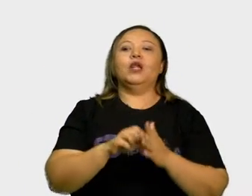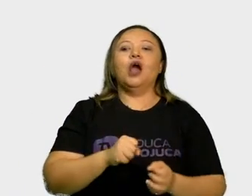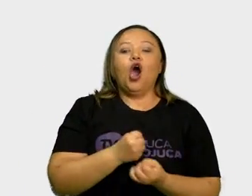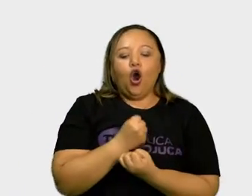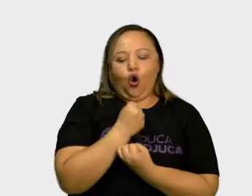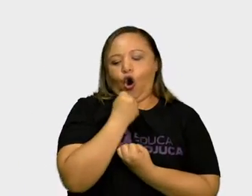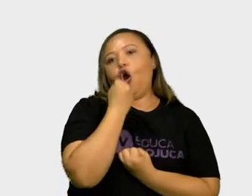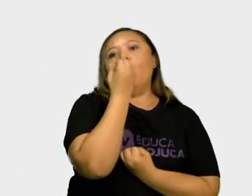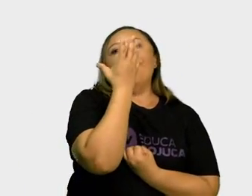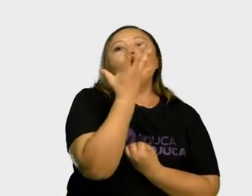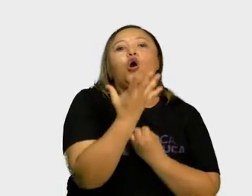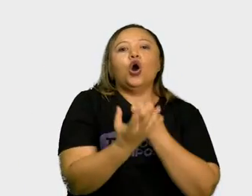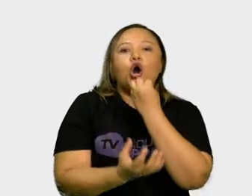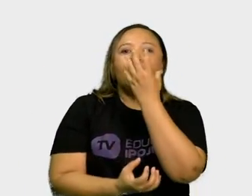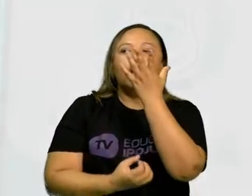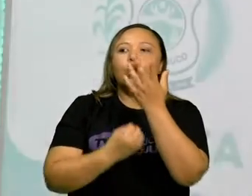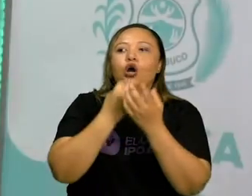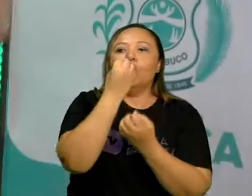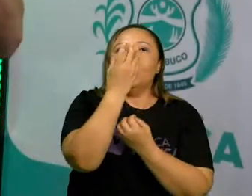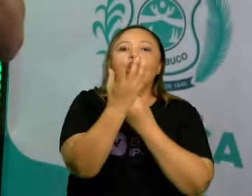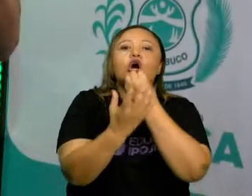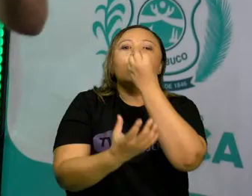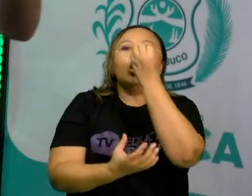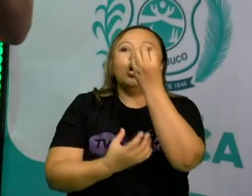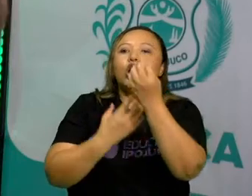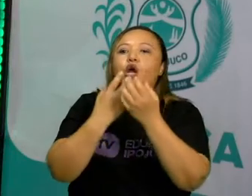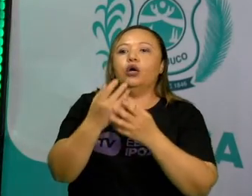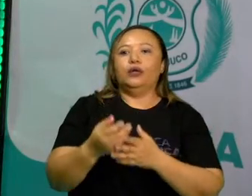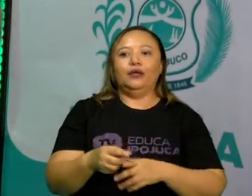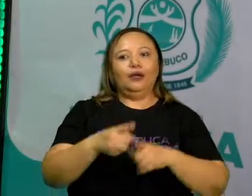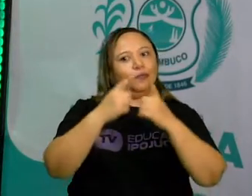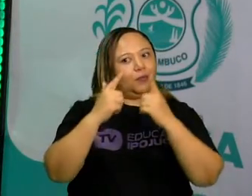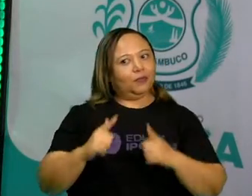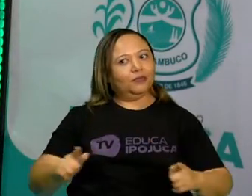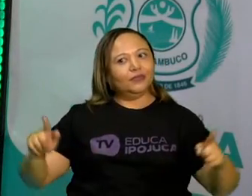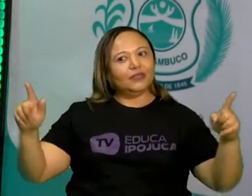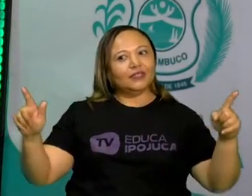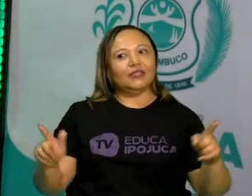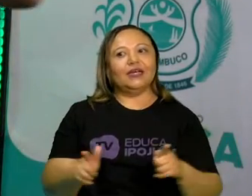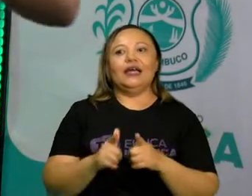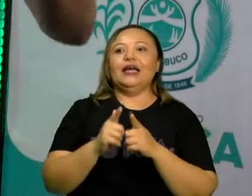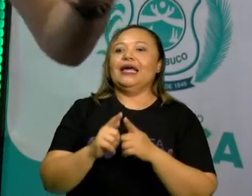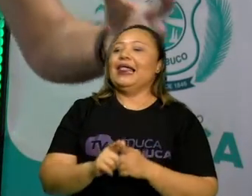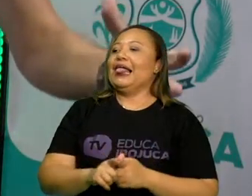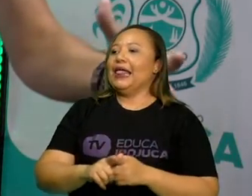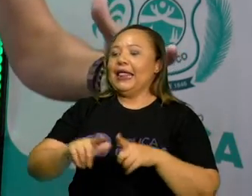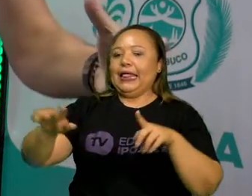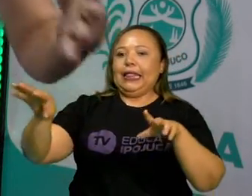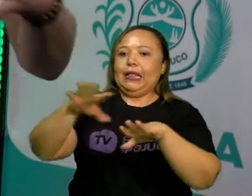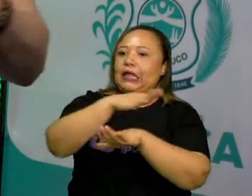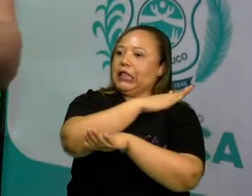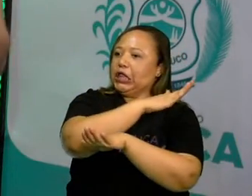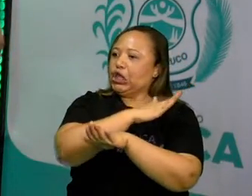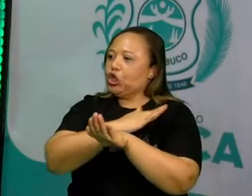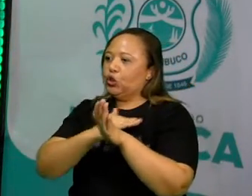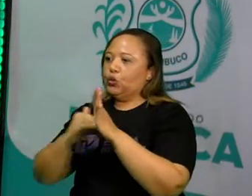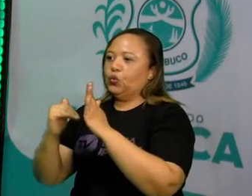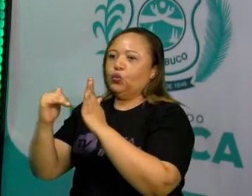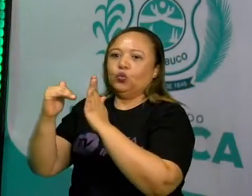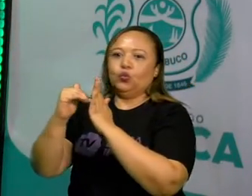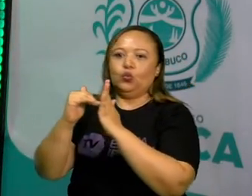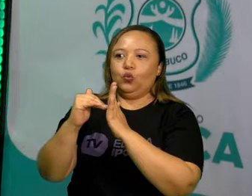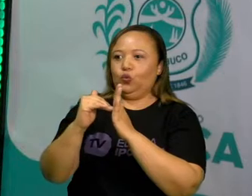Ópera. Ópera é, pense em um espetáculo todo cantado, mas não é